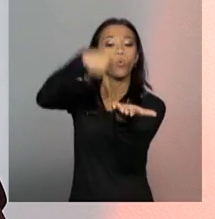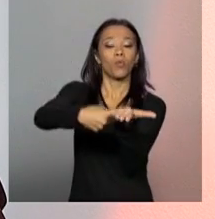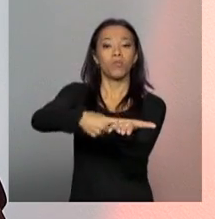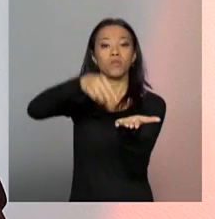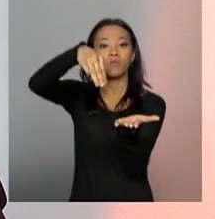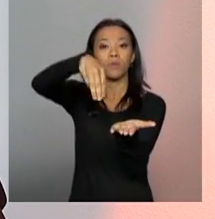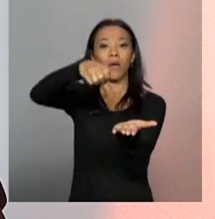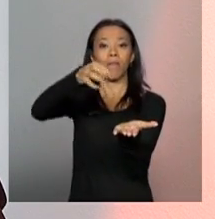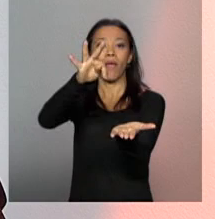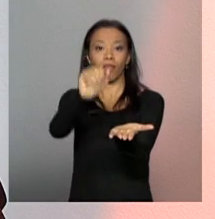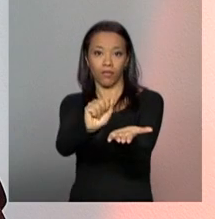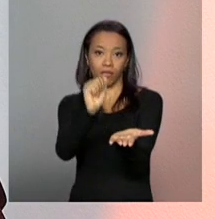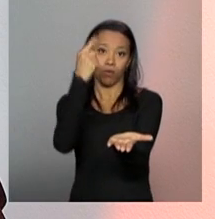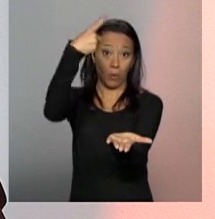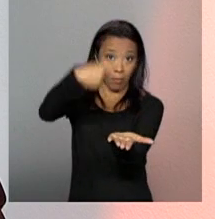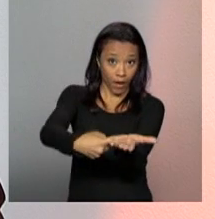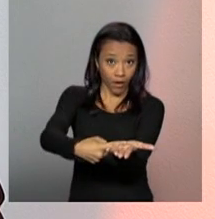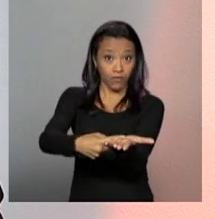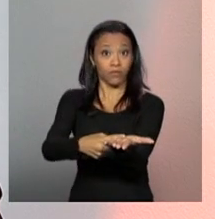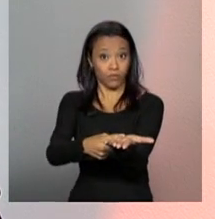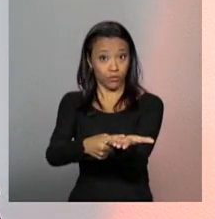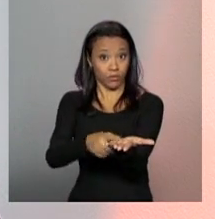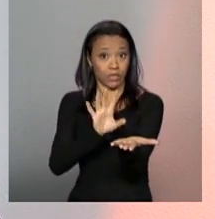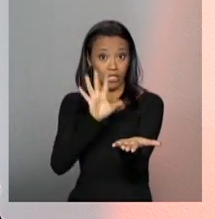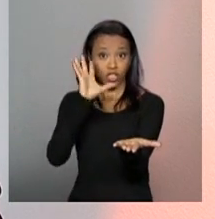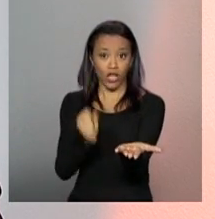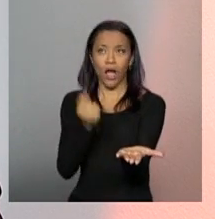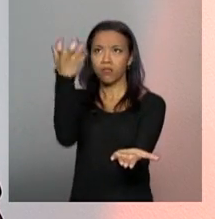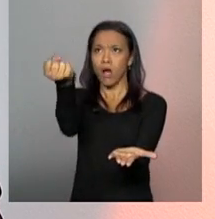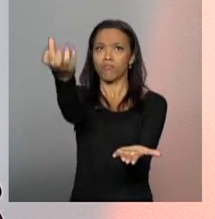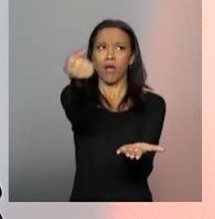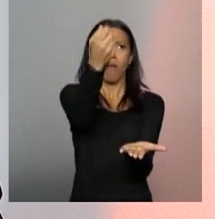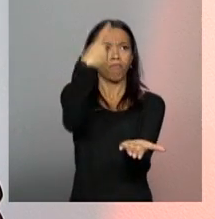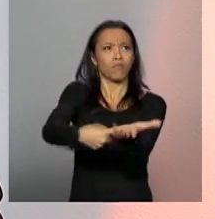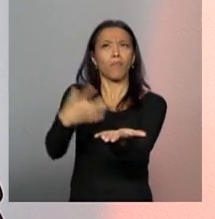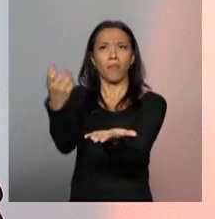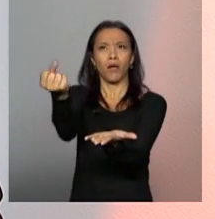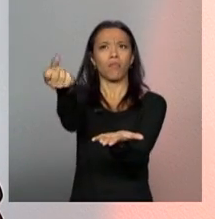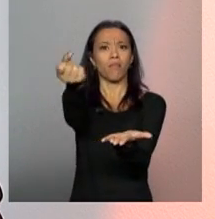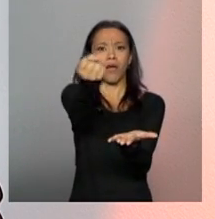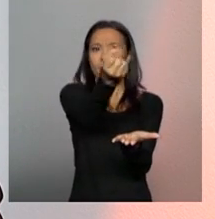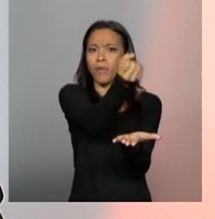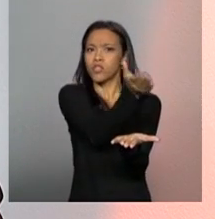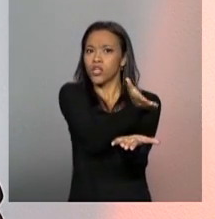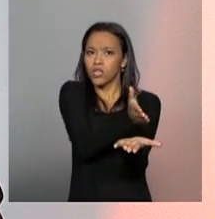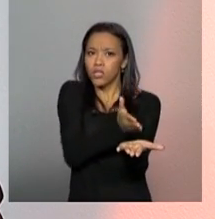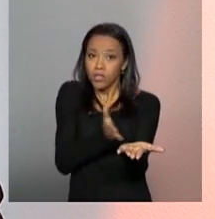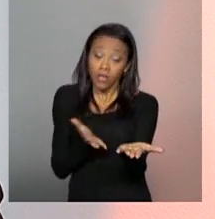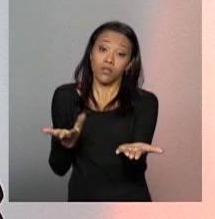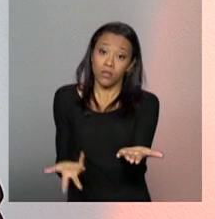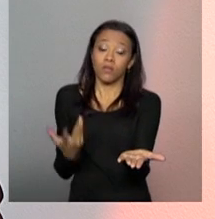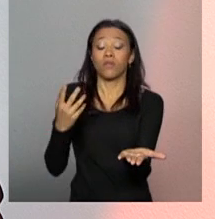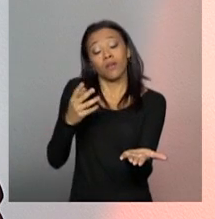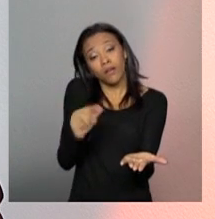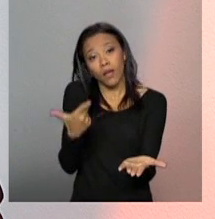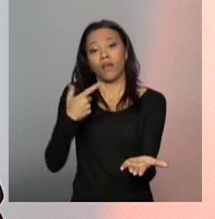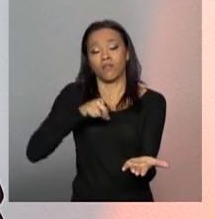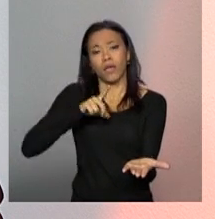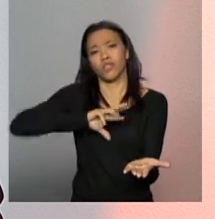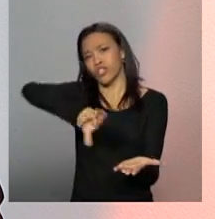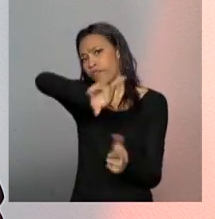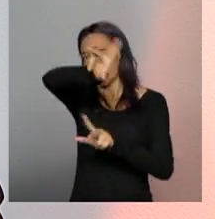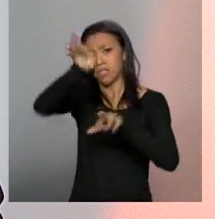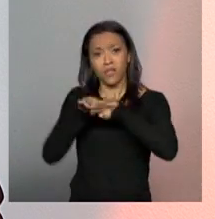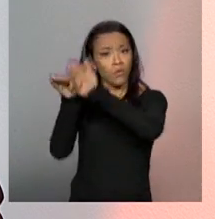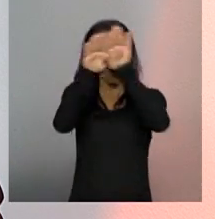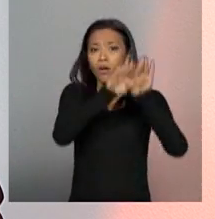dever, dever no respeito ao pactuado, né? Muitas das vezes nós temos diferenças. Nós temos, num exemplo bem